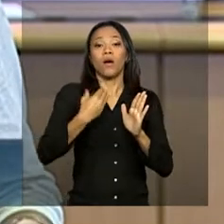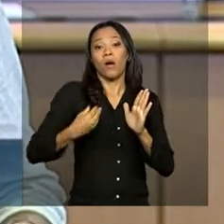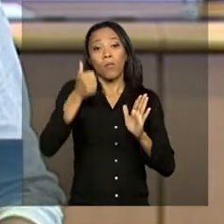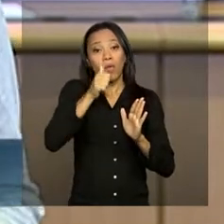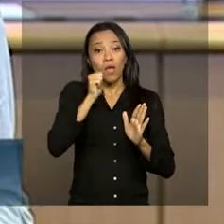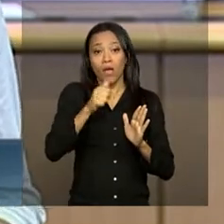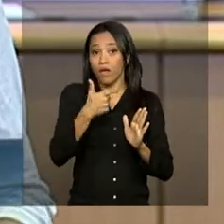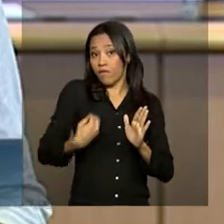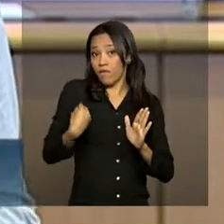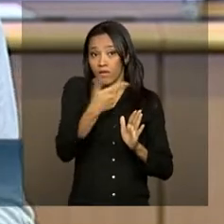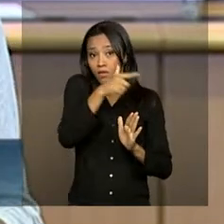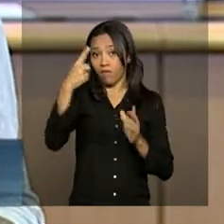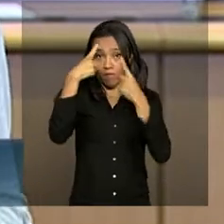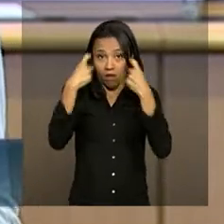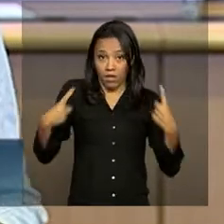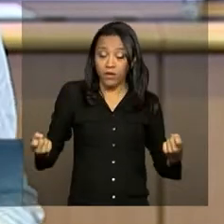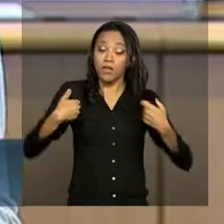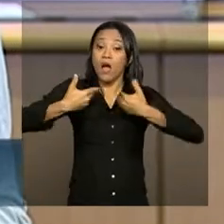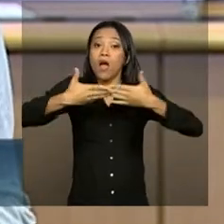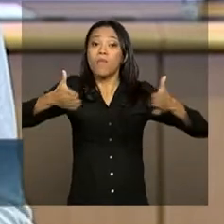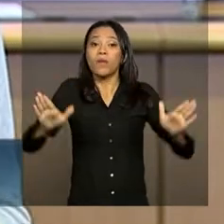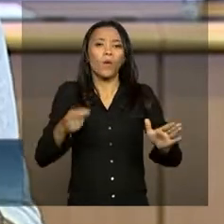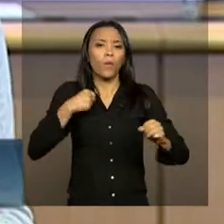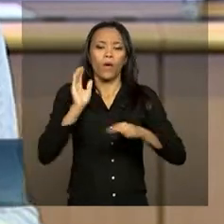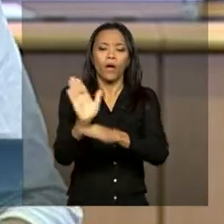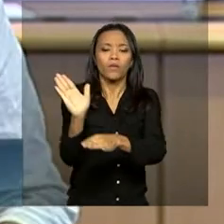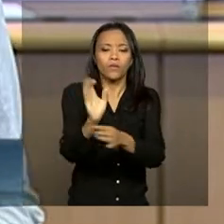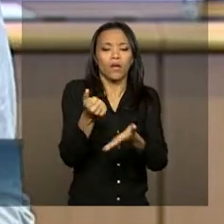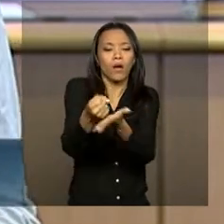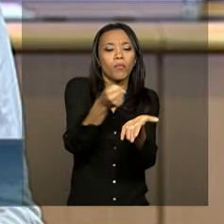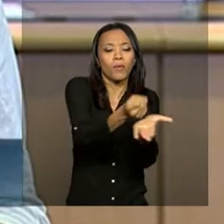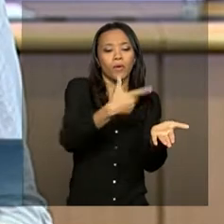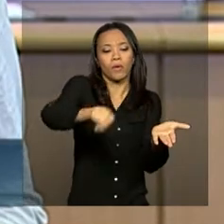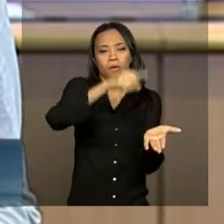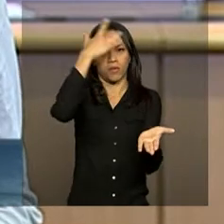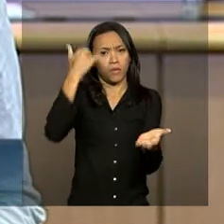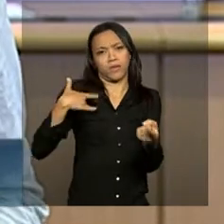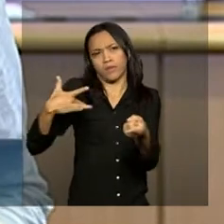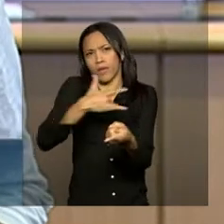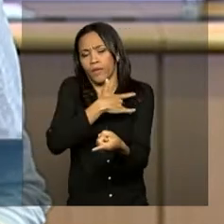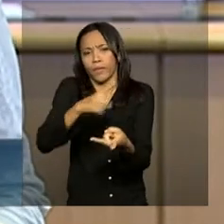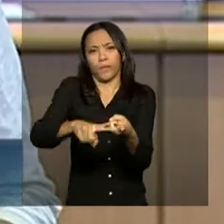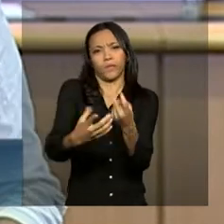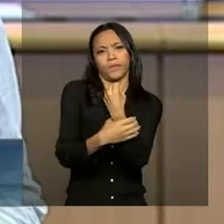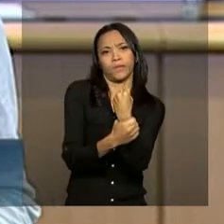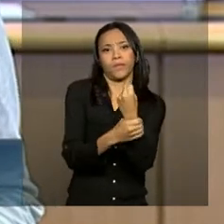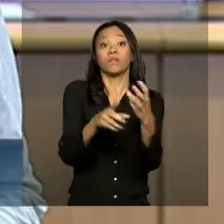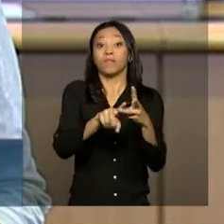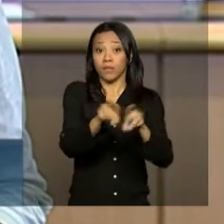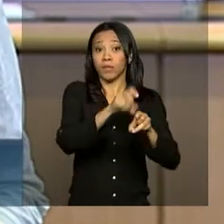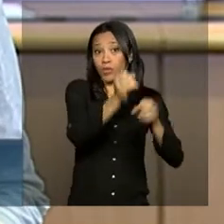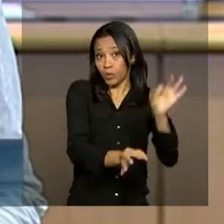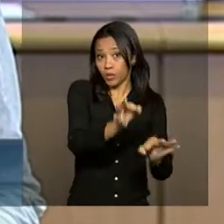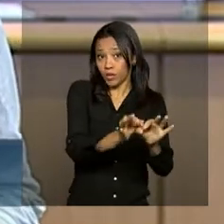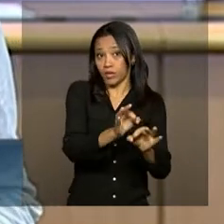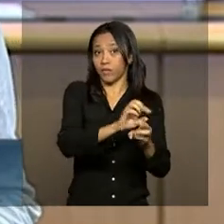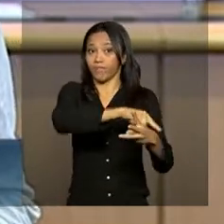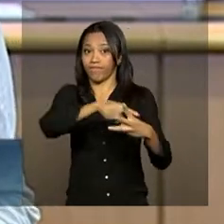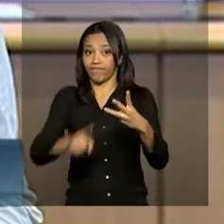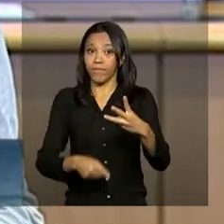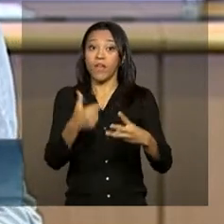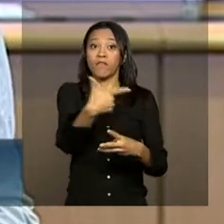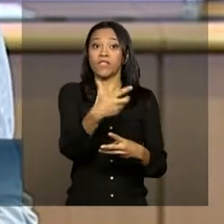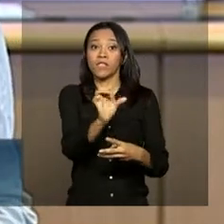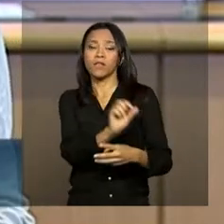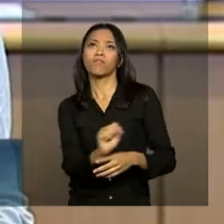tem como objetivo integrar e ampliar os serviços de apoio às vítimas como saúde, segurança e justiça. 26 unidades